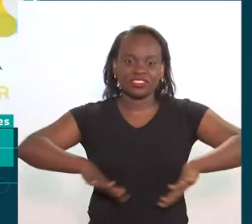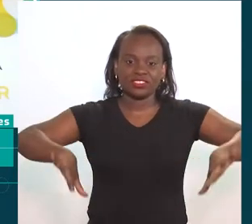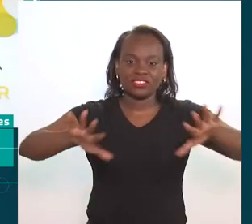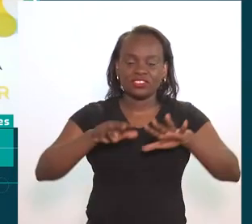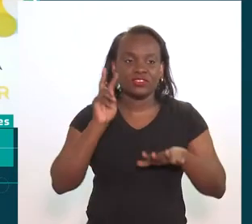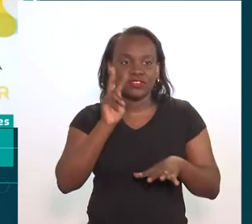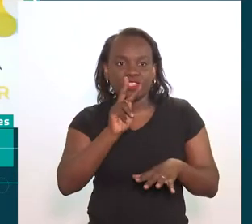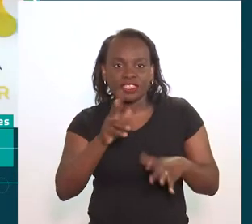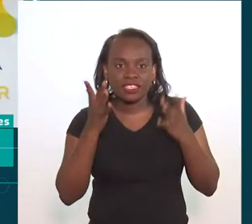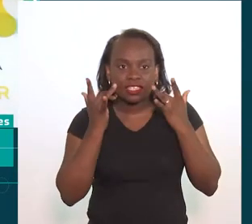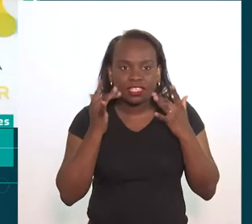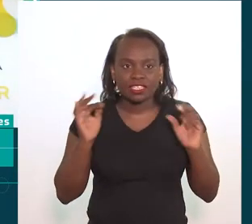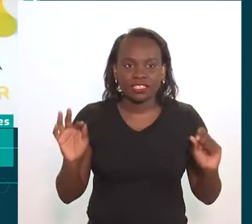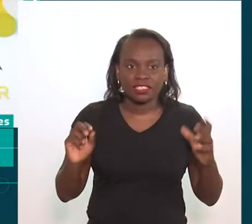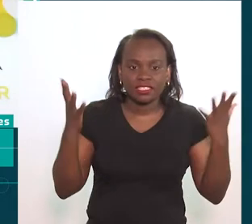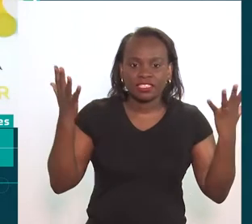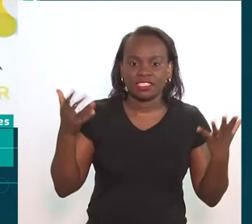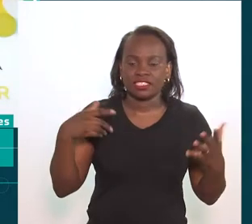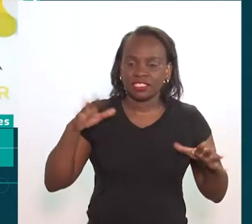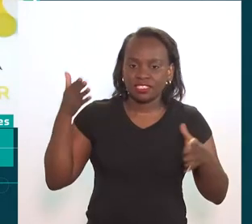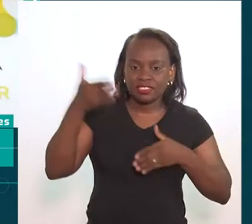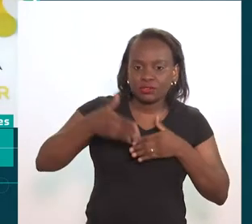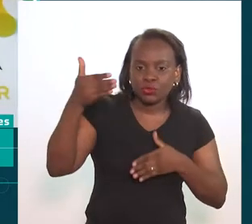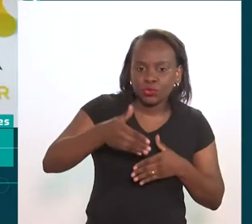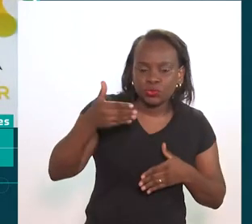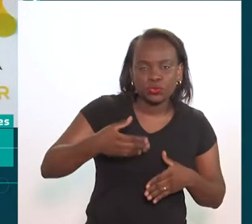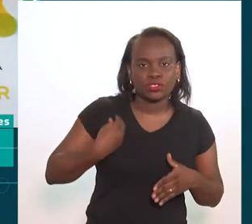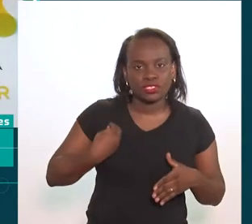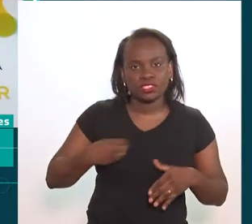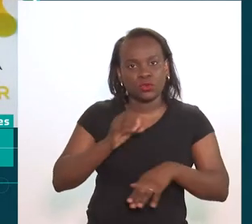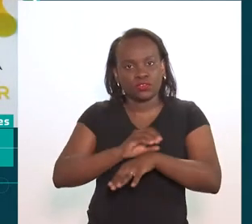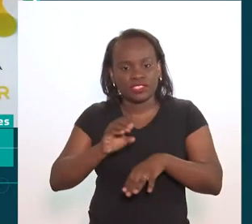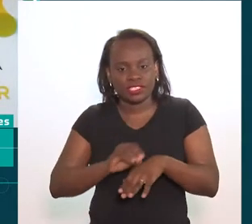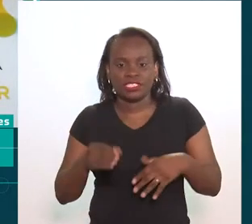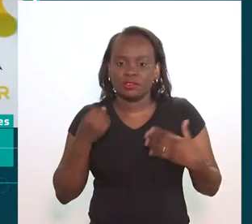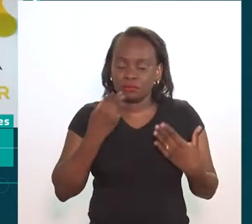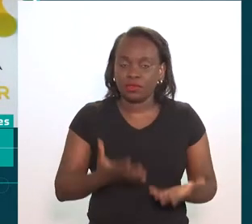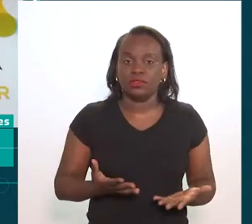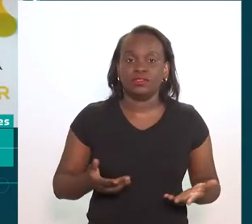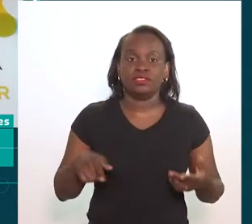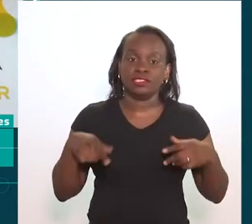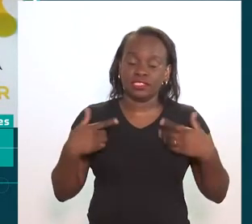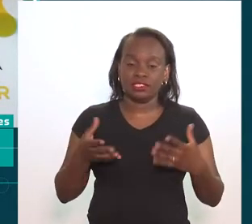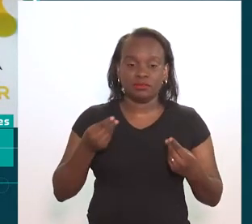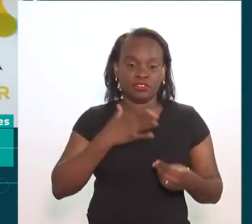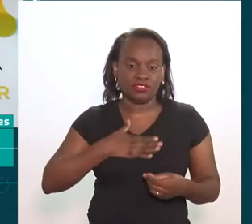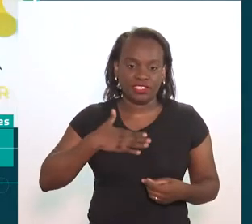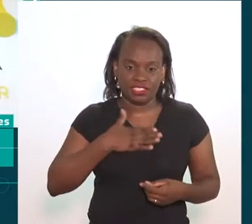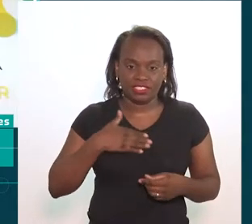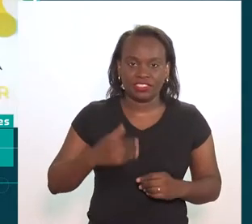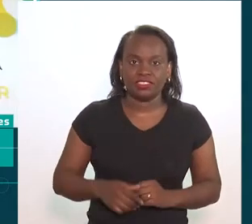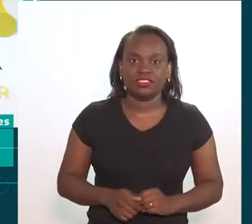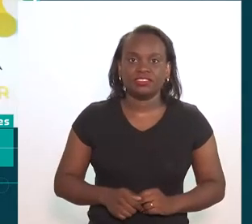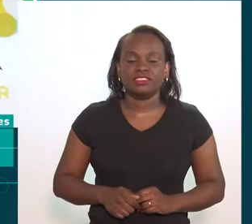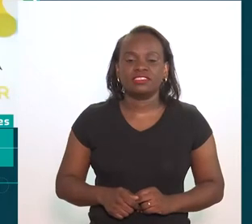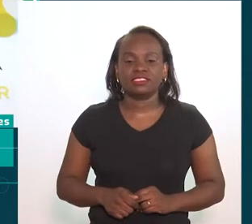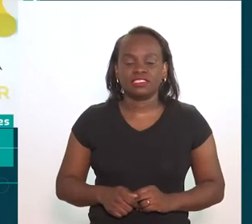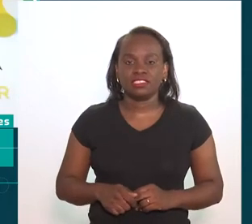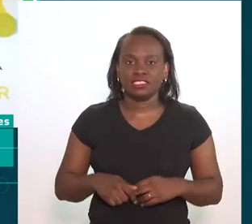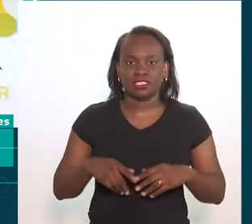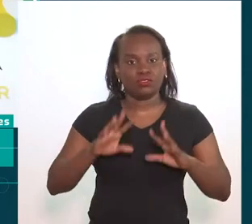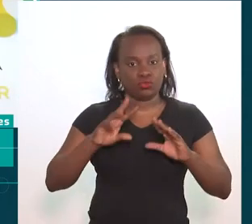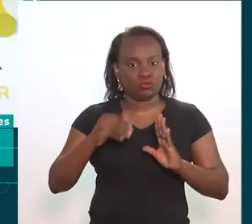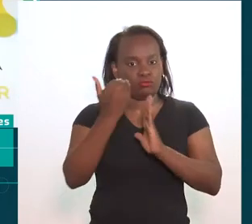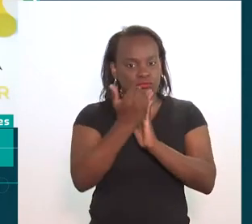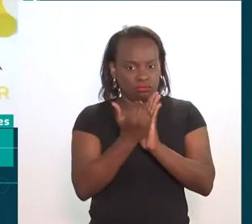alegria só, né? Com a comunidade vendo os espetáculos, indo, realmente comparecendo com as oficinas. E a gente está